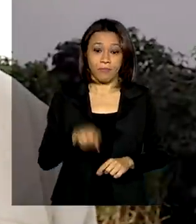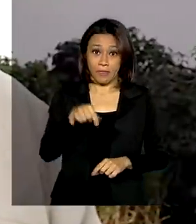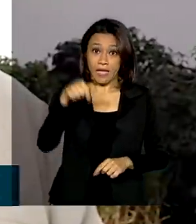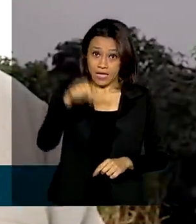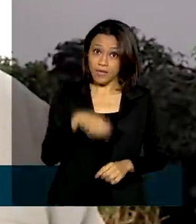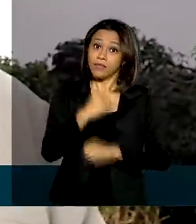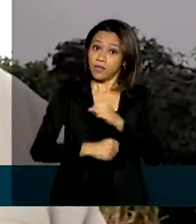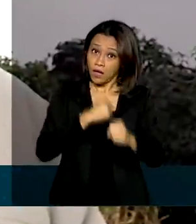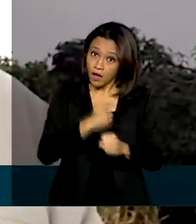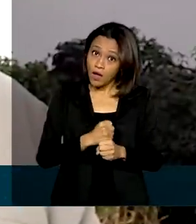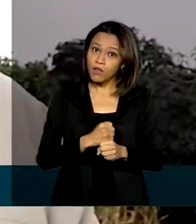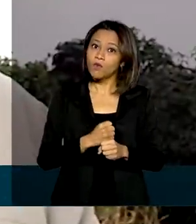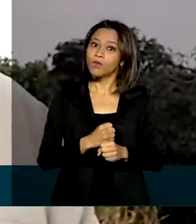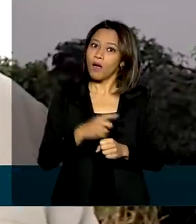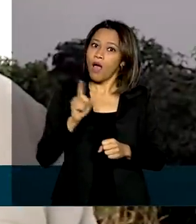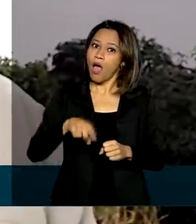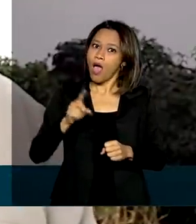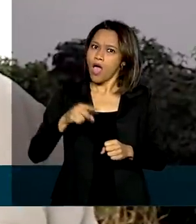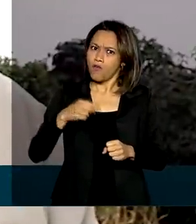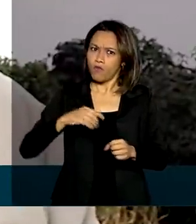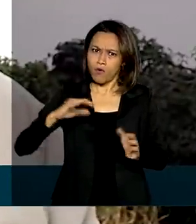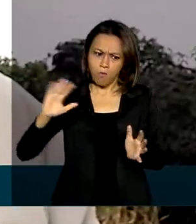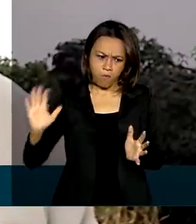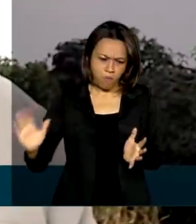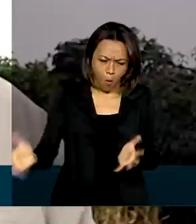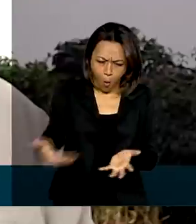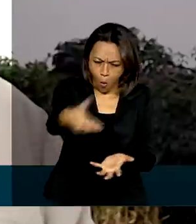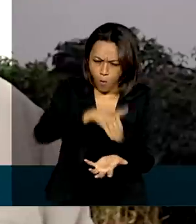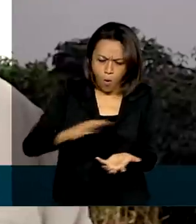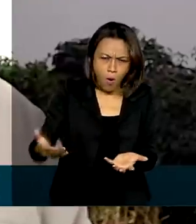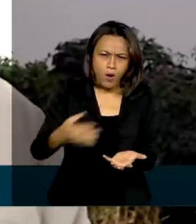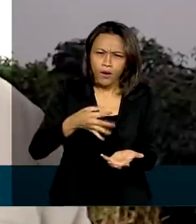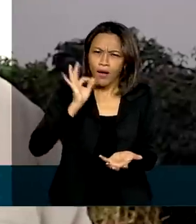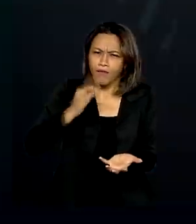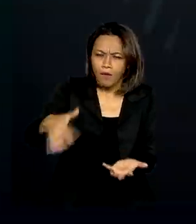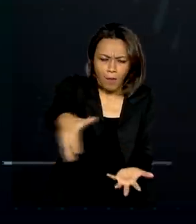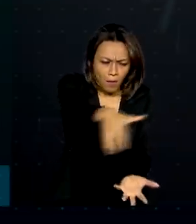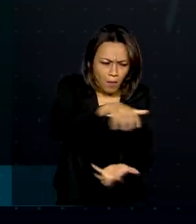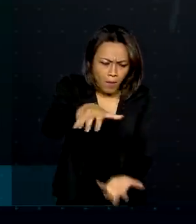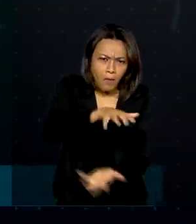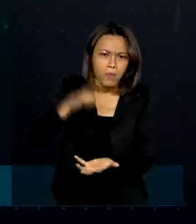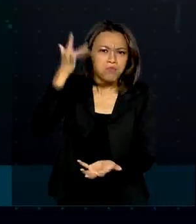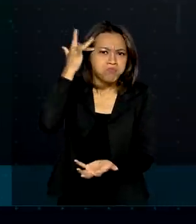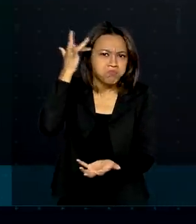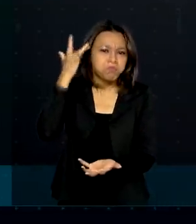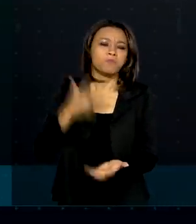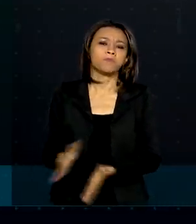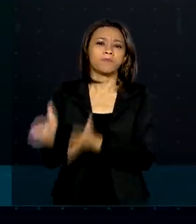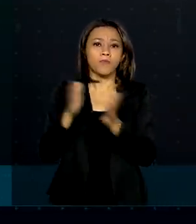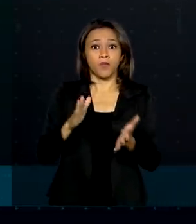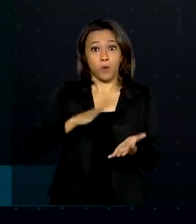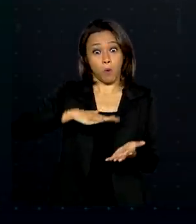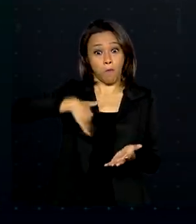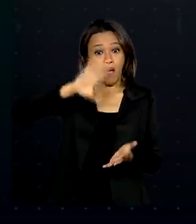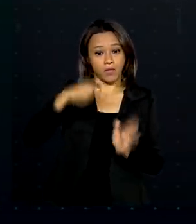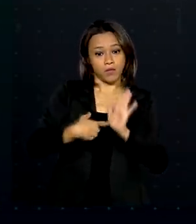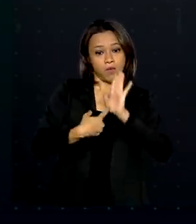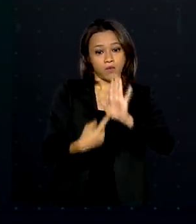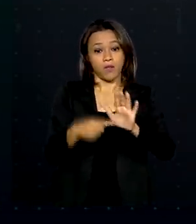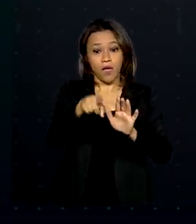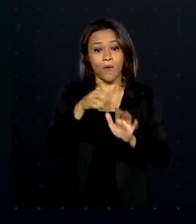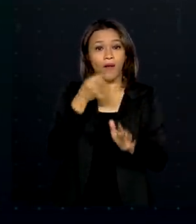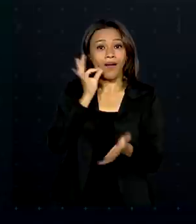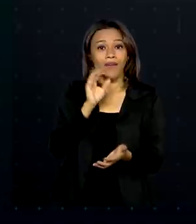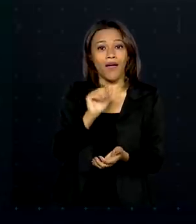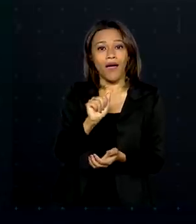realmente foi um ano muito produtivo, tanto na quantidade quanto na qualidade. O maior destaque dessa safra é o café